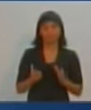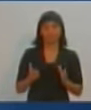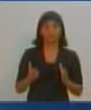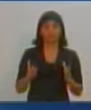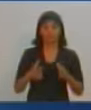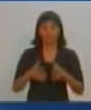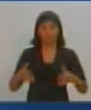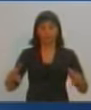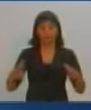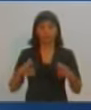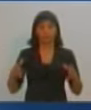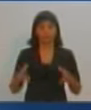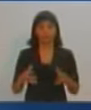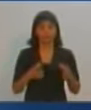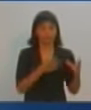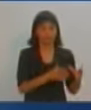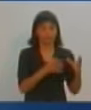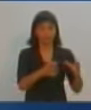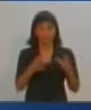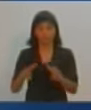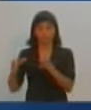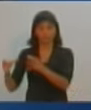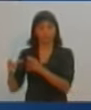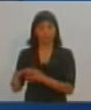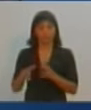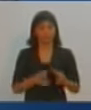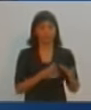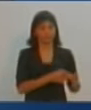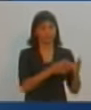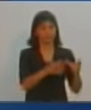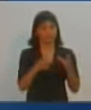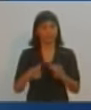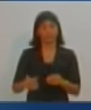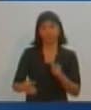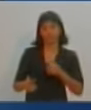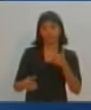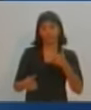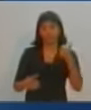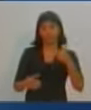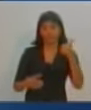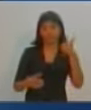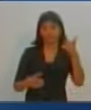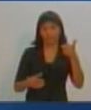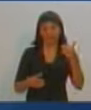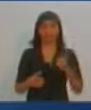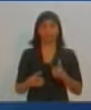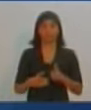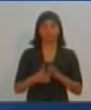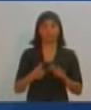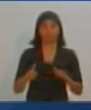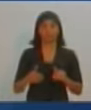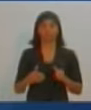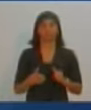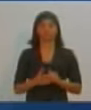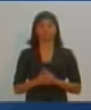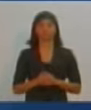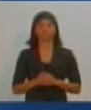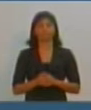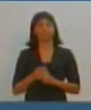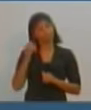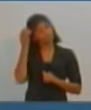e a reurbanização de alguns pontos sem, evidentemente, comprometer o comércio que é feito hoje na Praça da Bandeira, apenas organizá-lo.